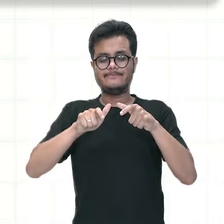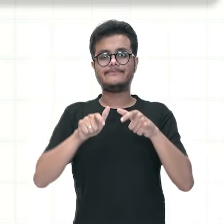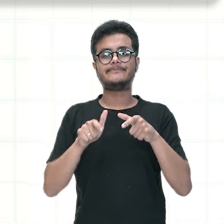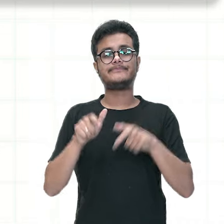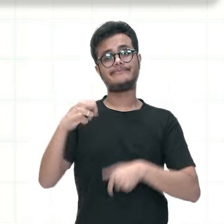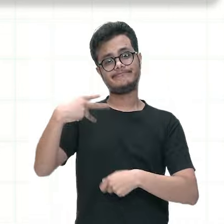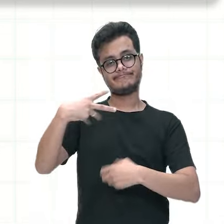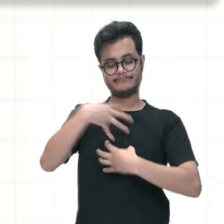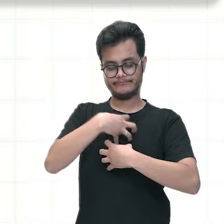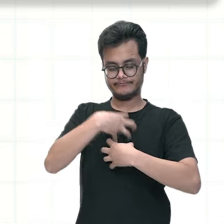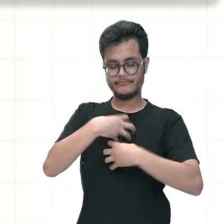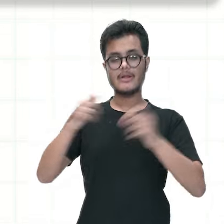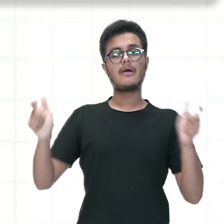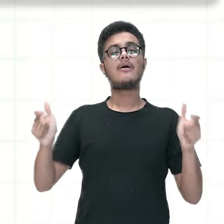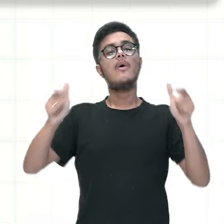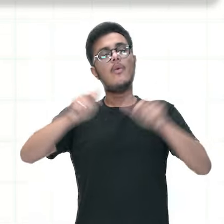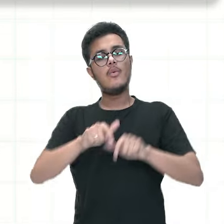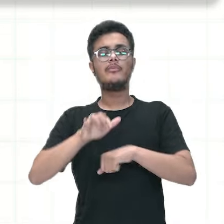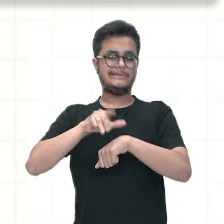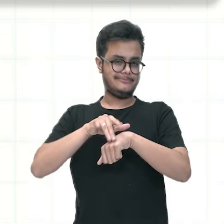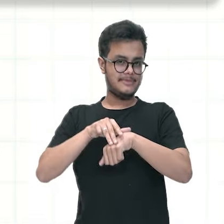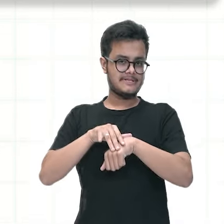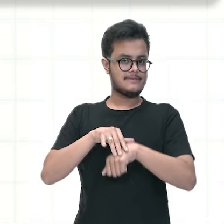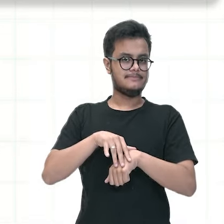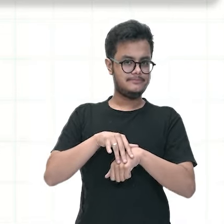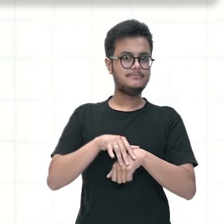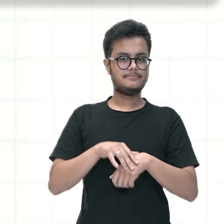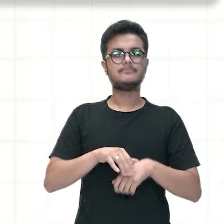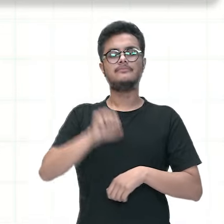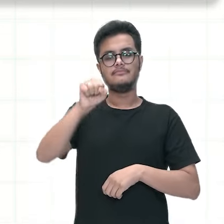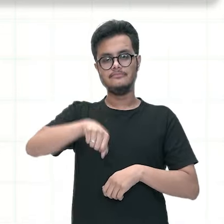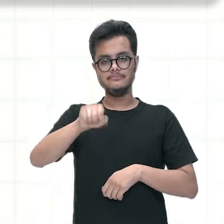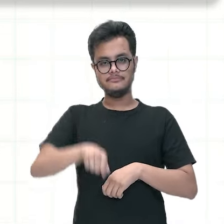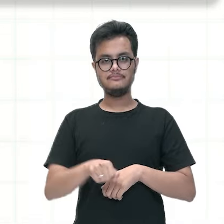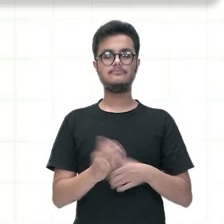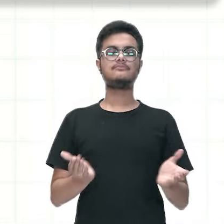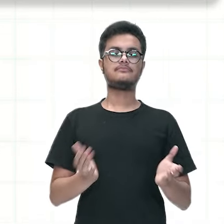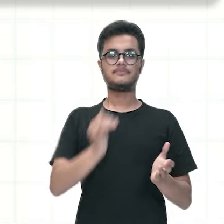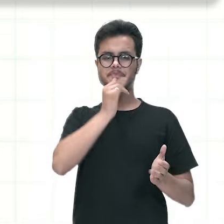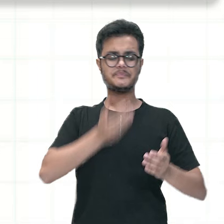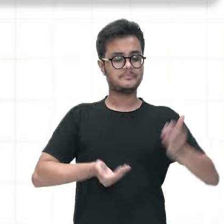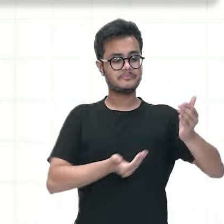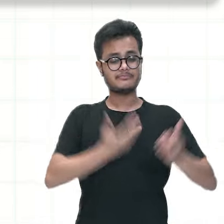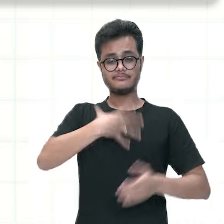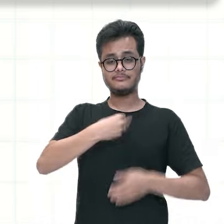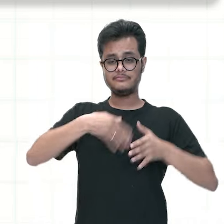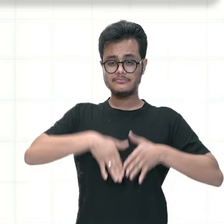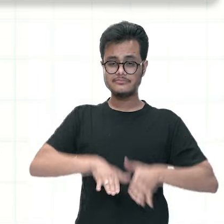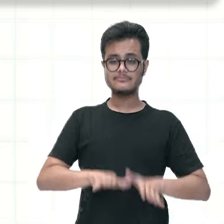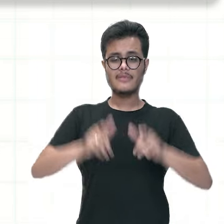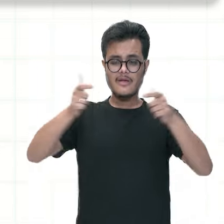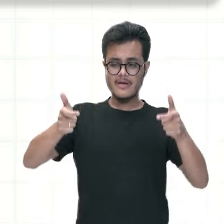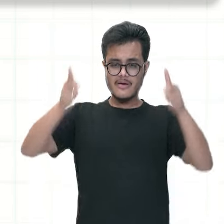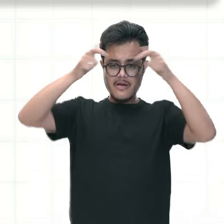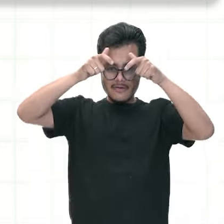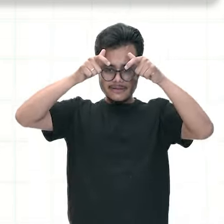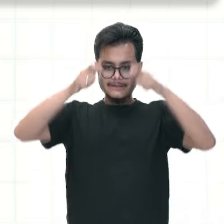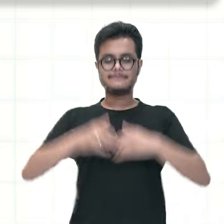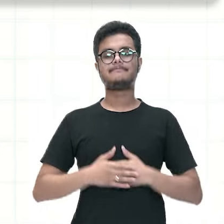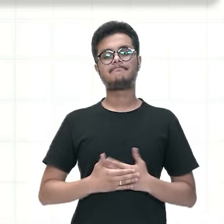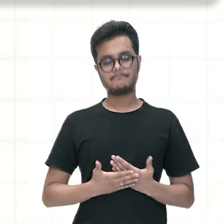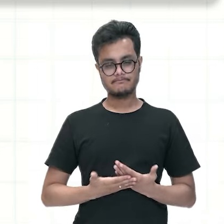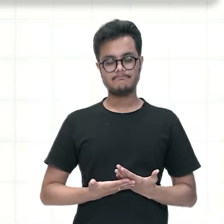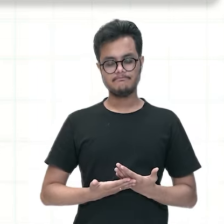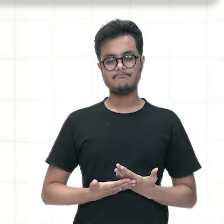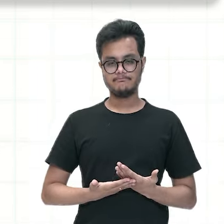ela infelizmente transmitiu para o bebê enquanto ele estava em formação, e esse bebê, ele vai passar aí por essa má formação,